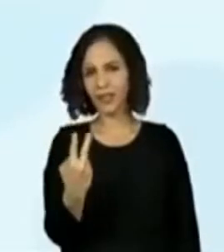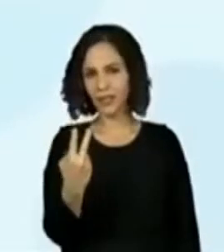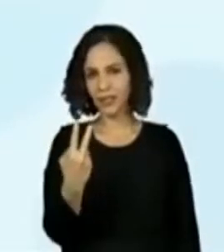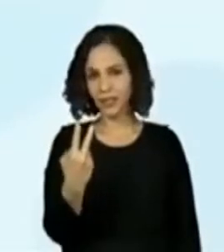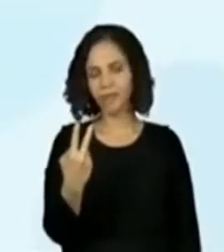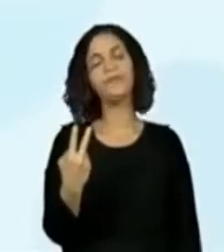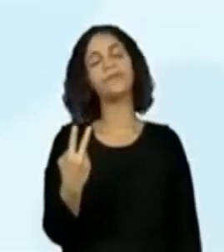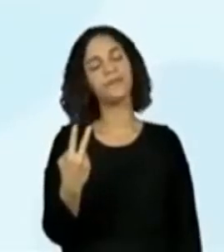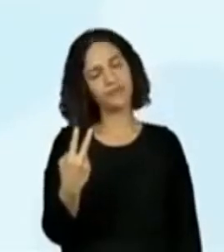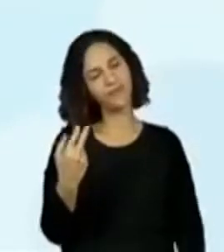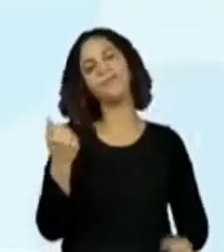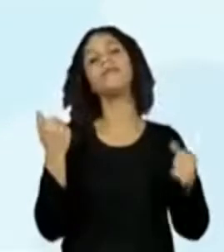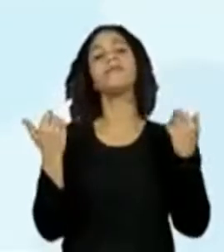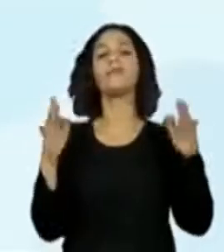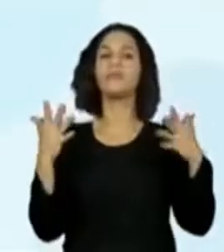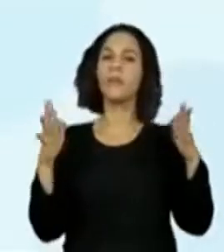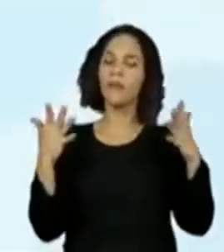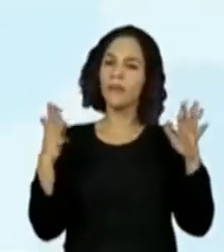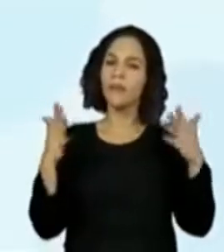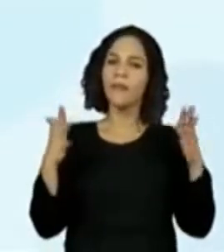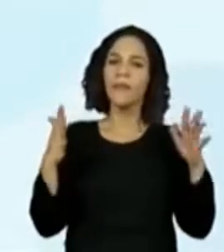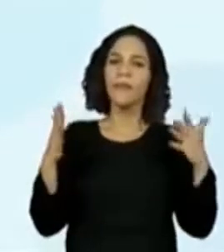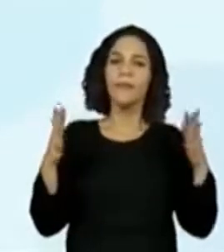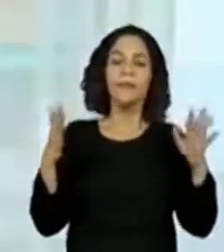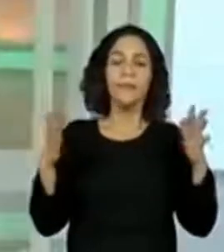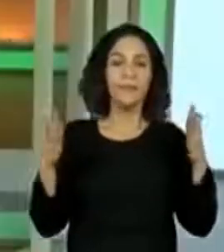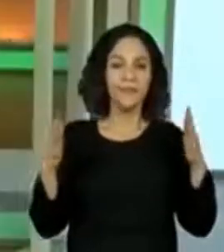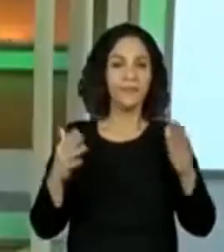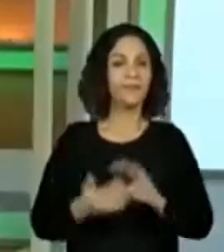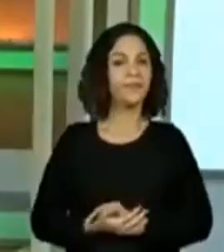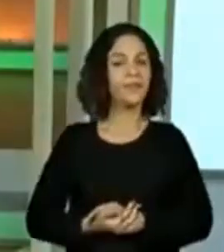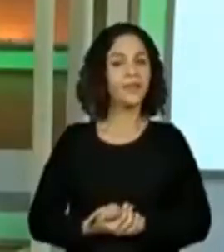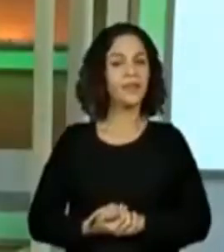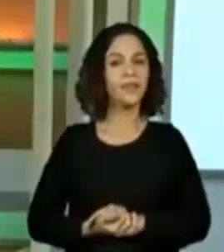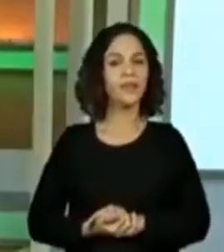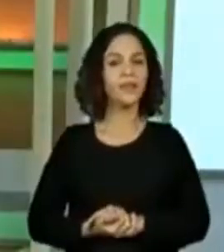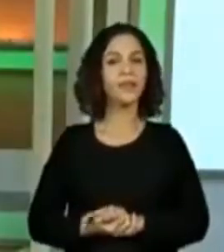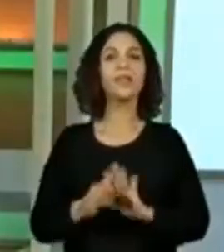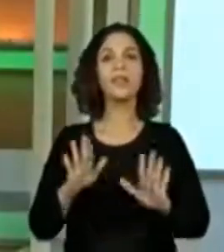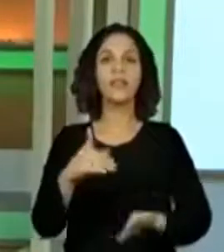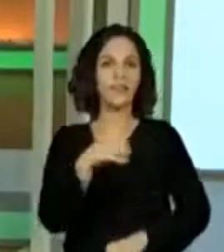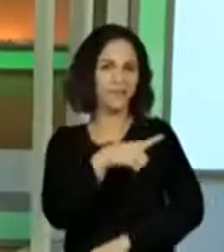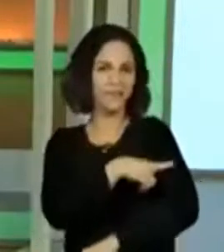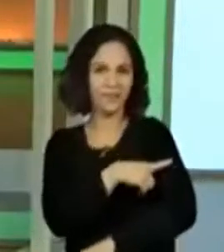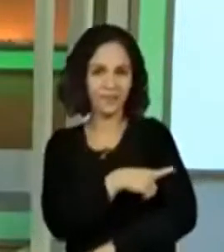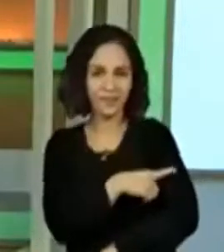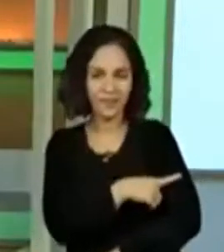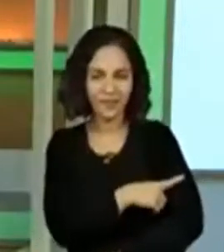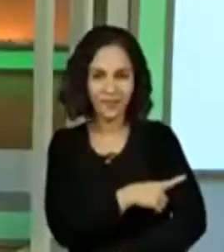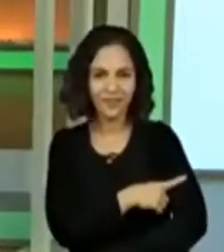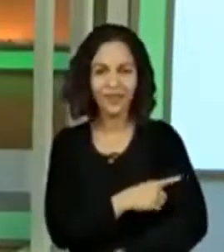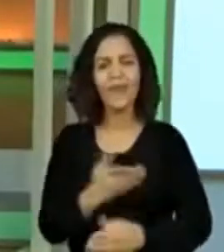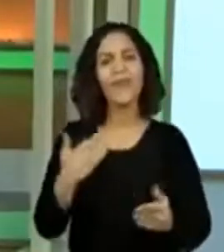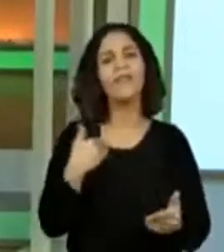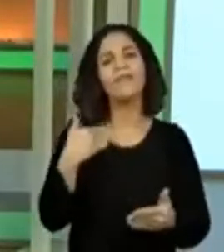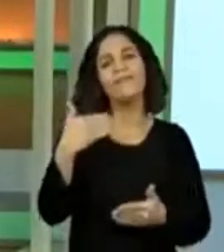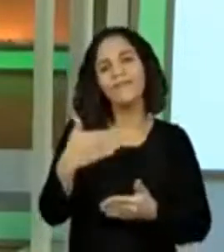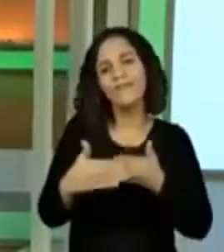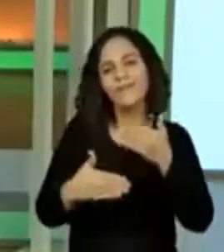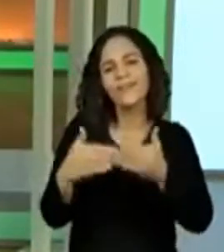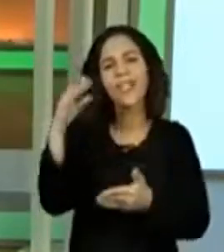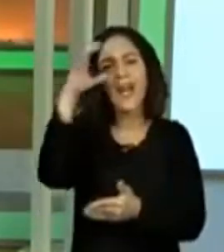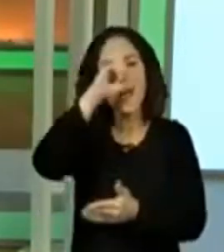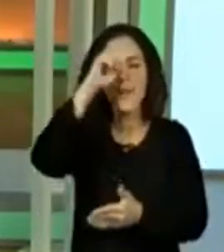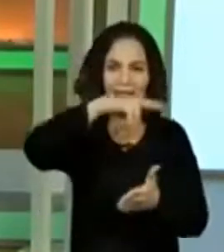Muito bem. Olha só. No primeiro ano, nós estamos aprendendo a ler.